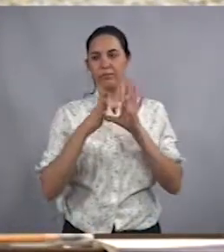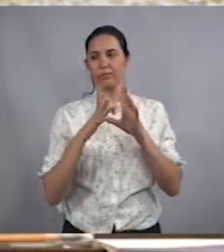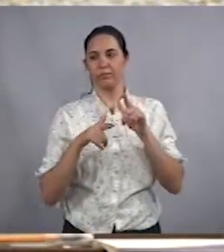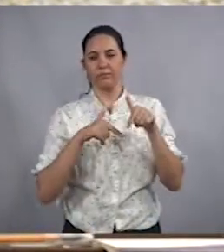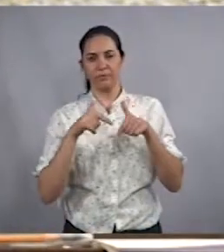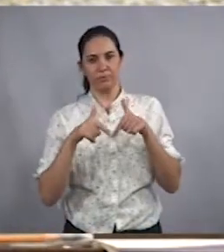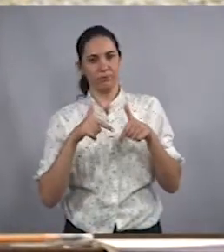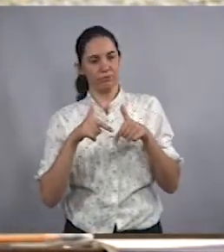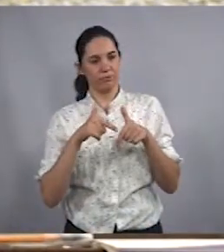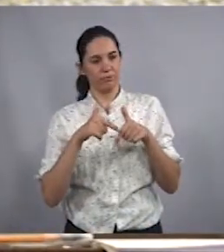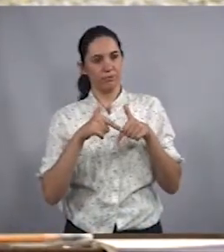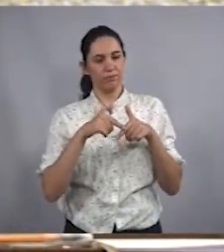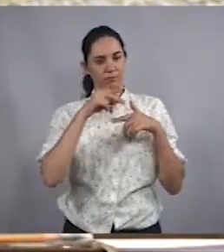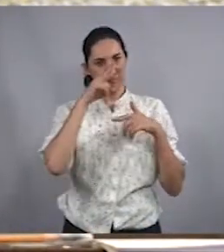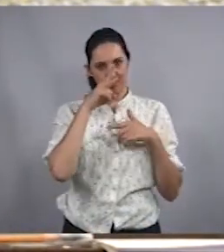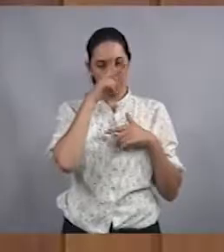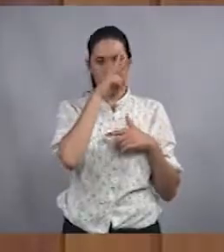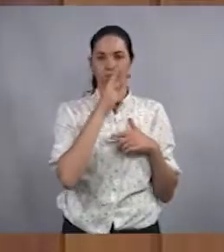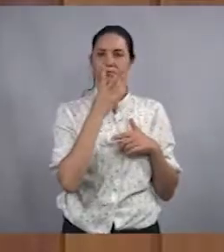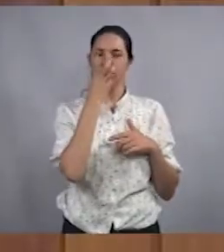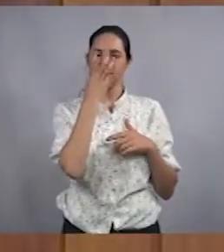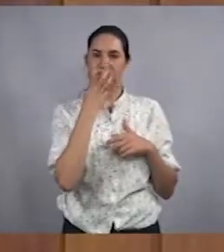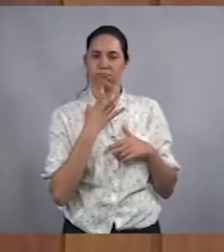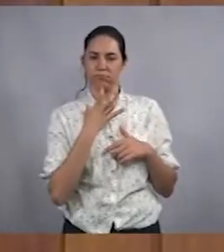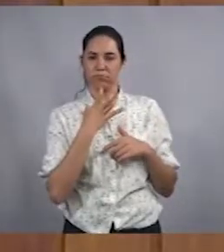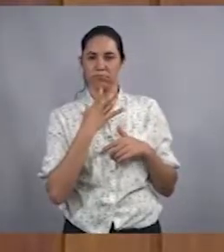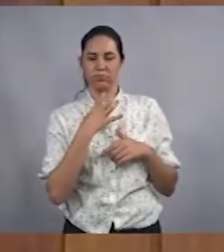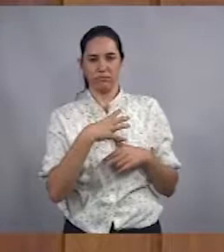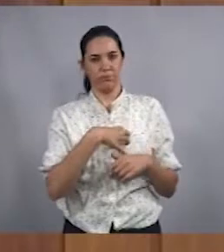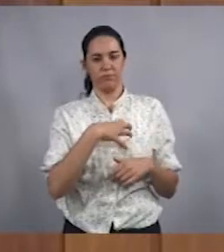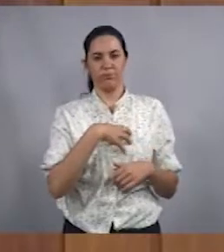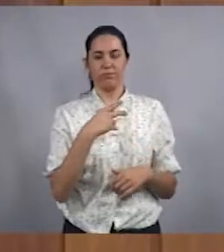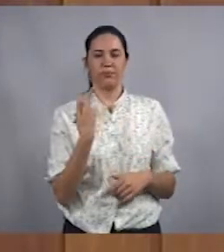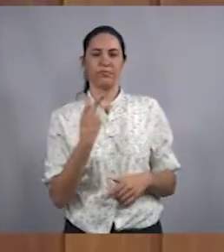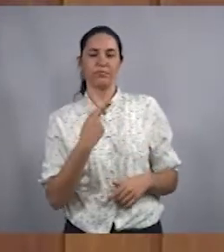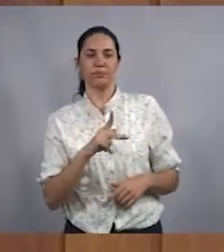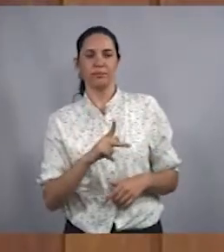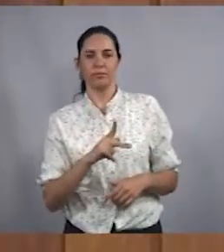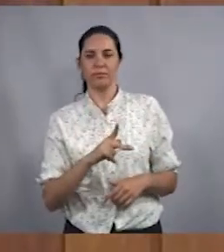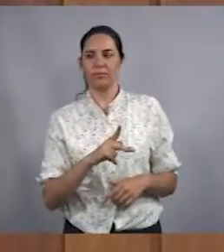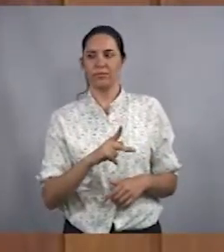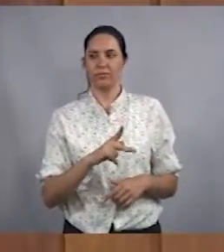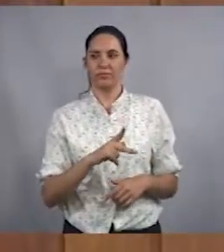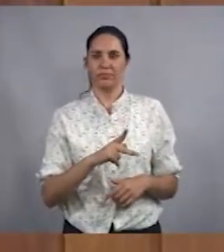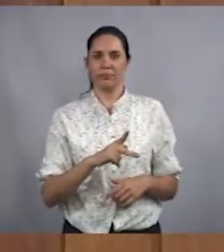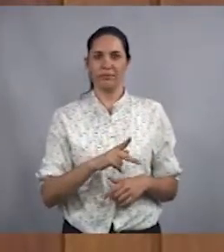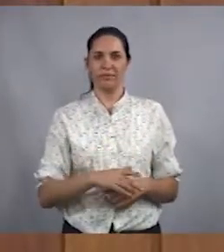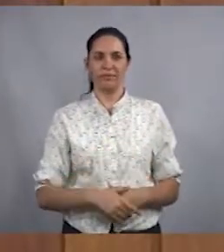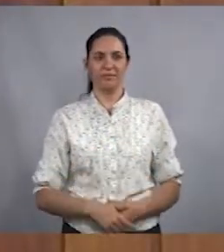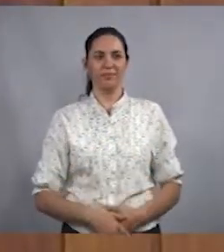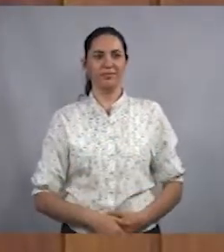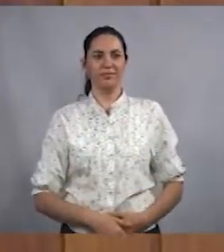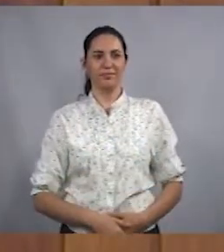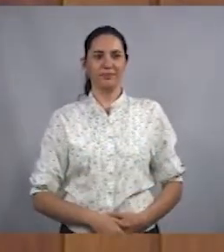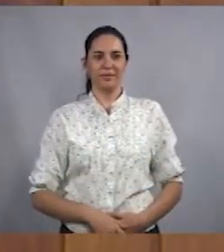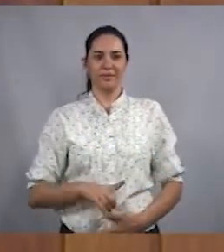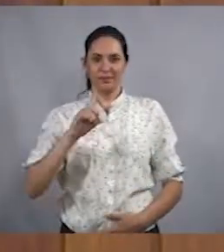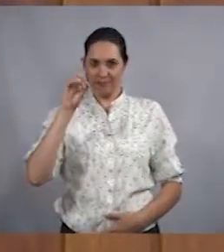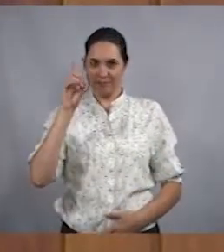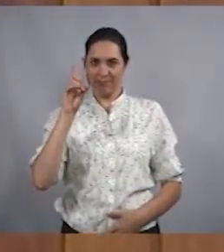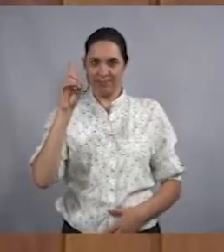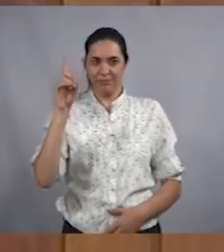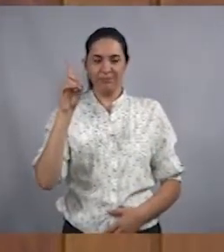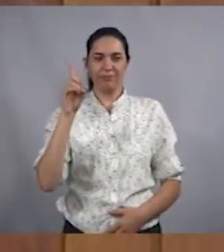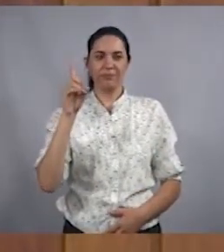energia, pela seriedade, pelo caráter do senhor. Quem dera, Deus nos